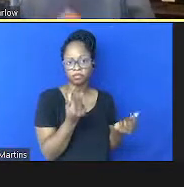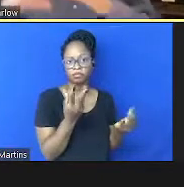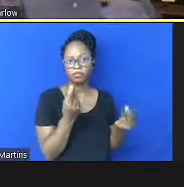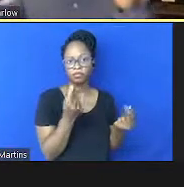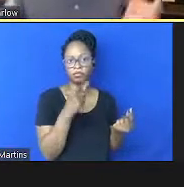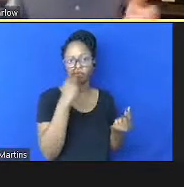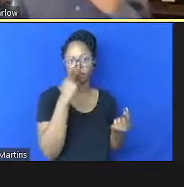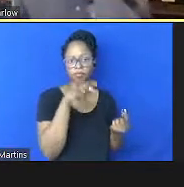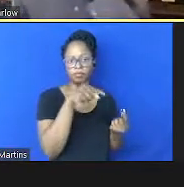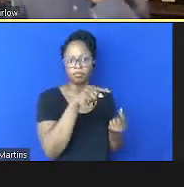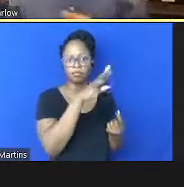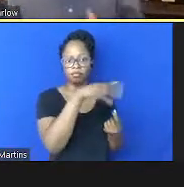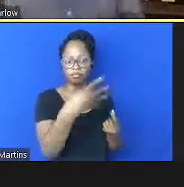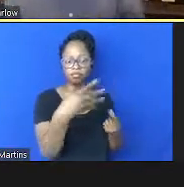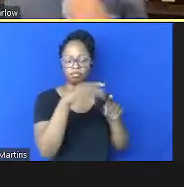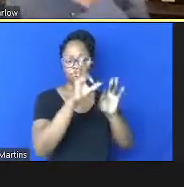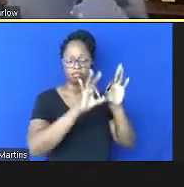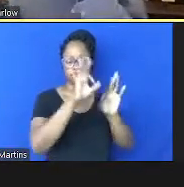gráfico de